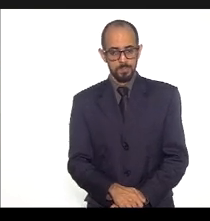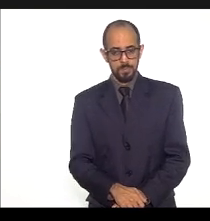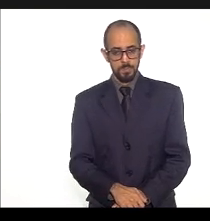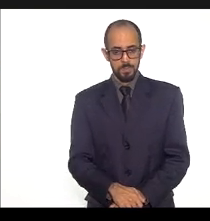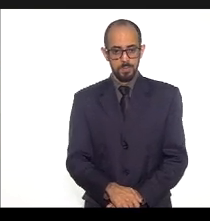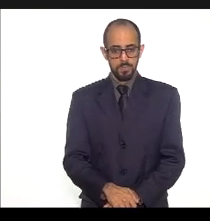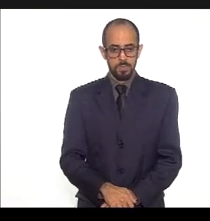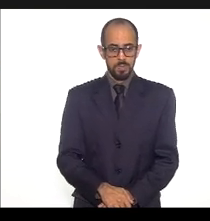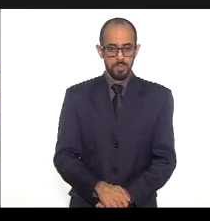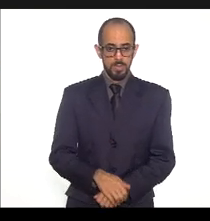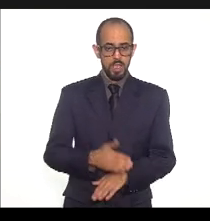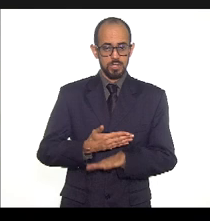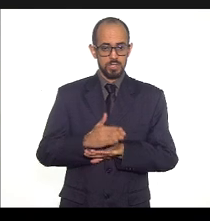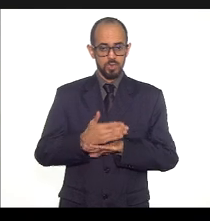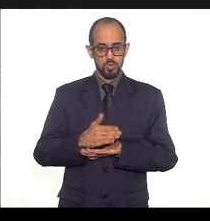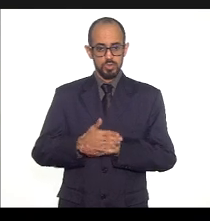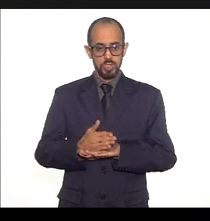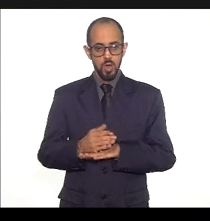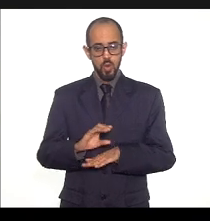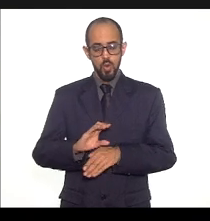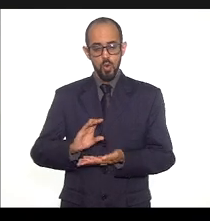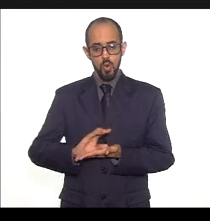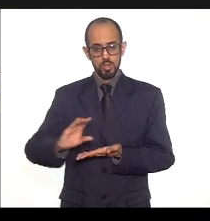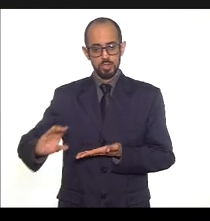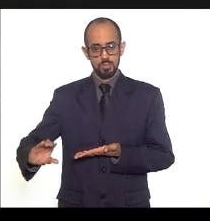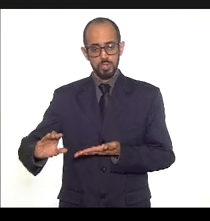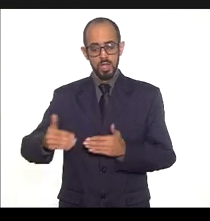execução orçamentária de acordo com as ações